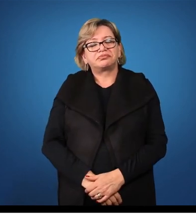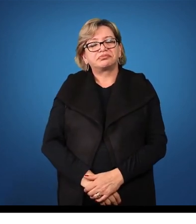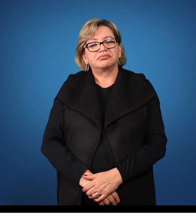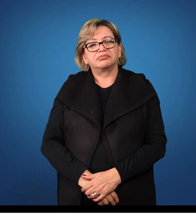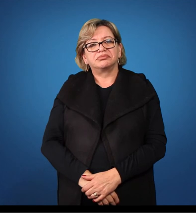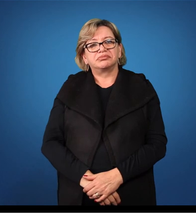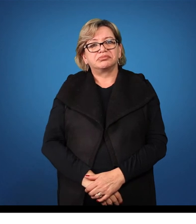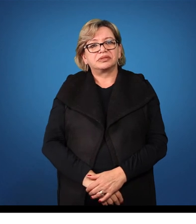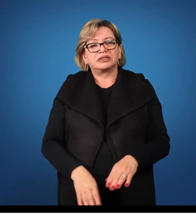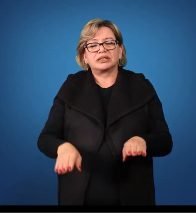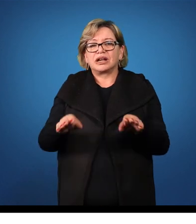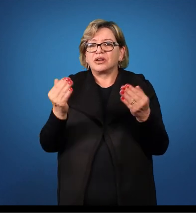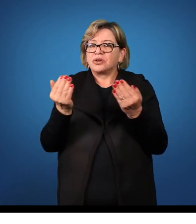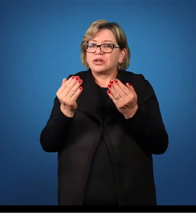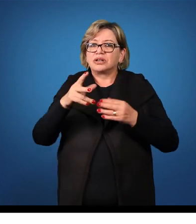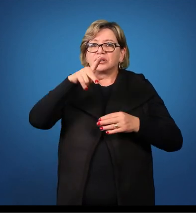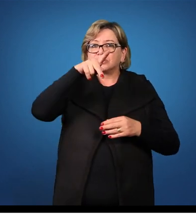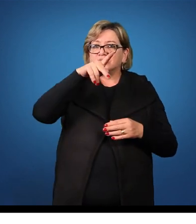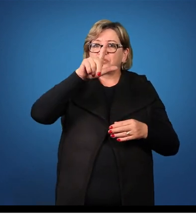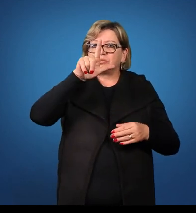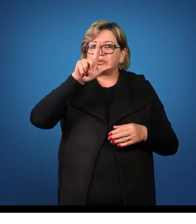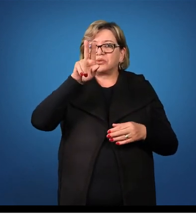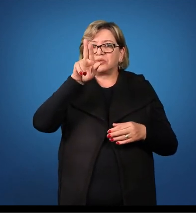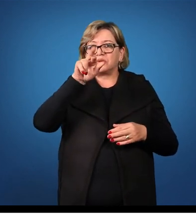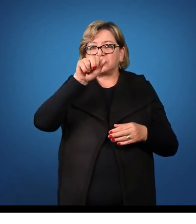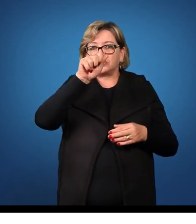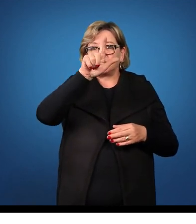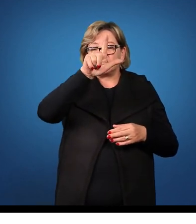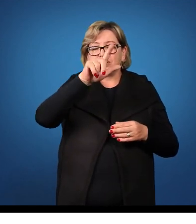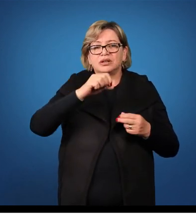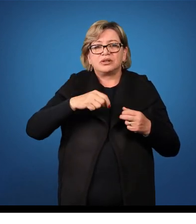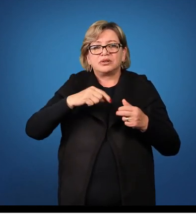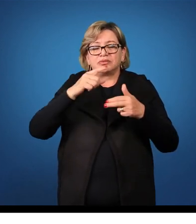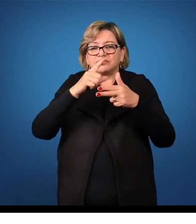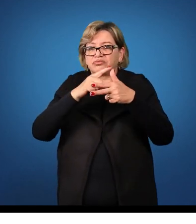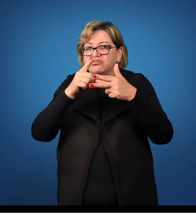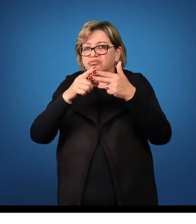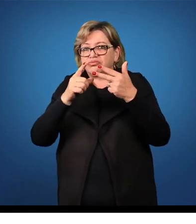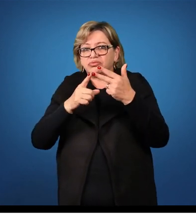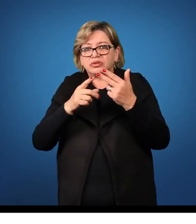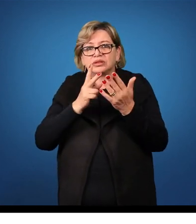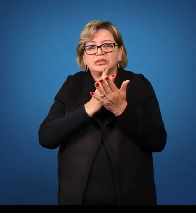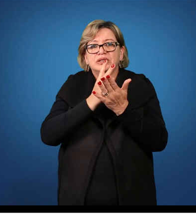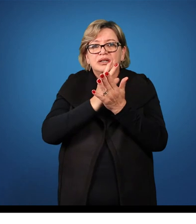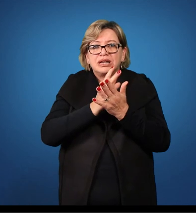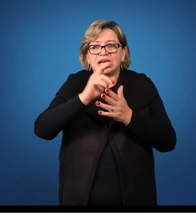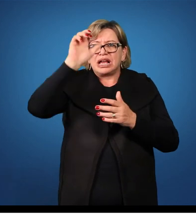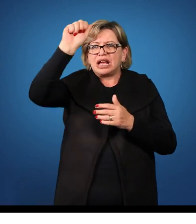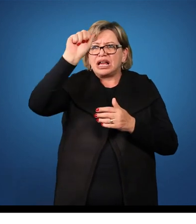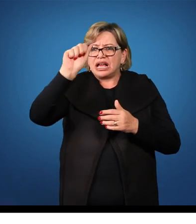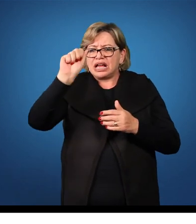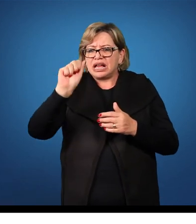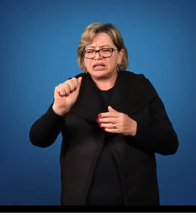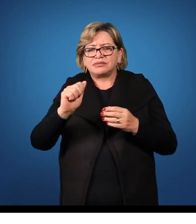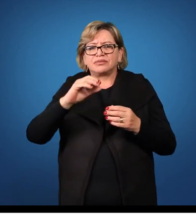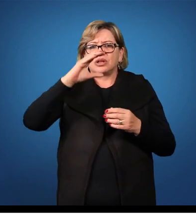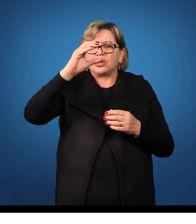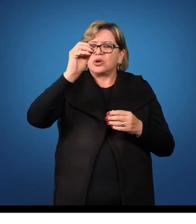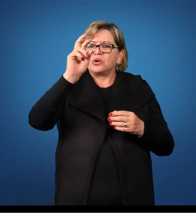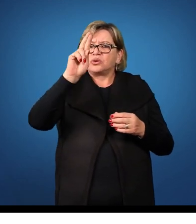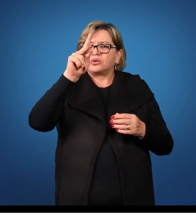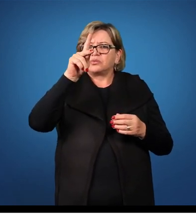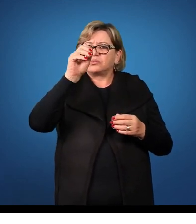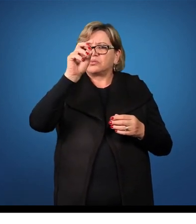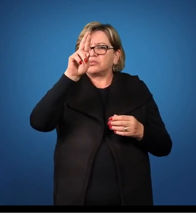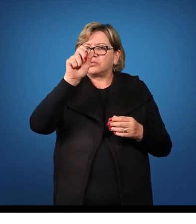No plural, esses três casos têm a desinência terminada em A. Então, corpóra, nominativo